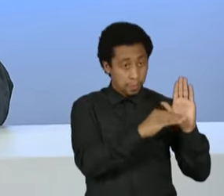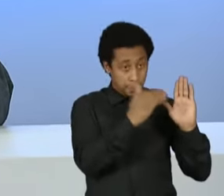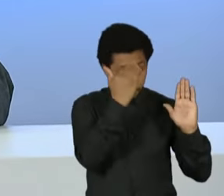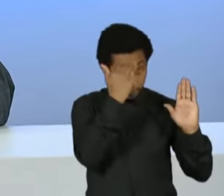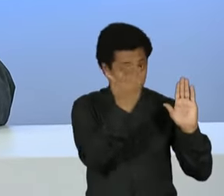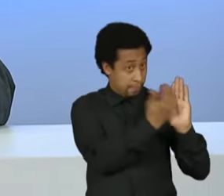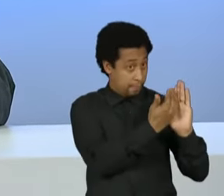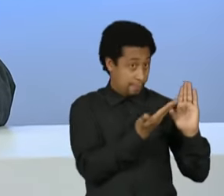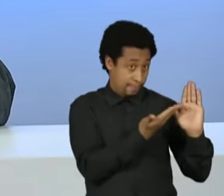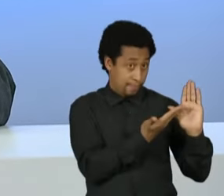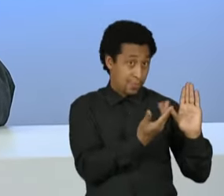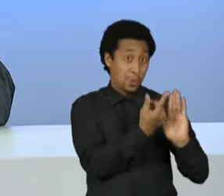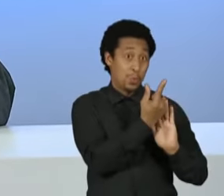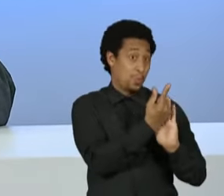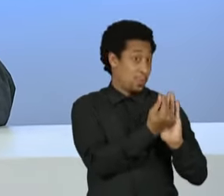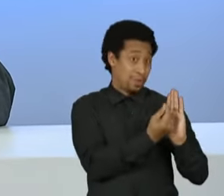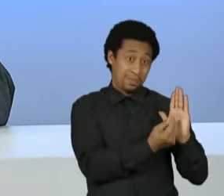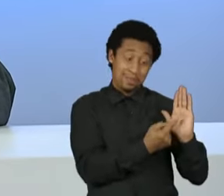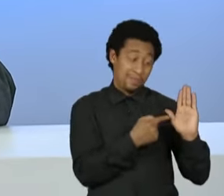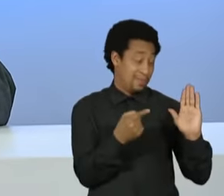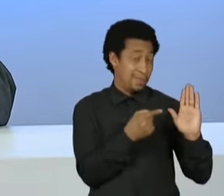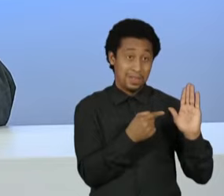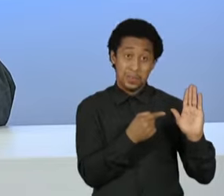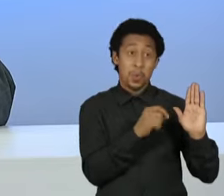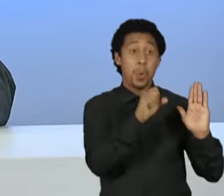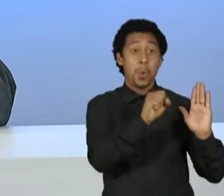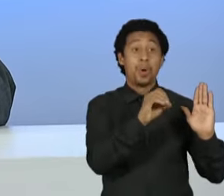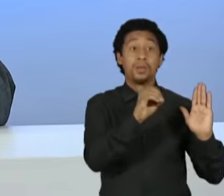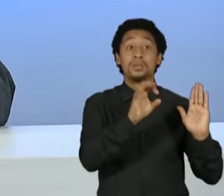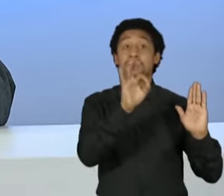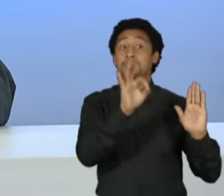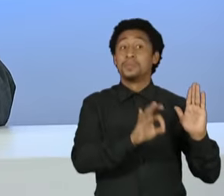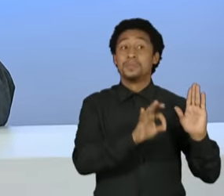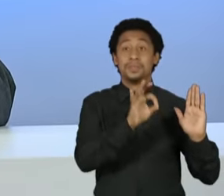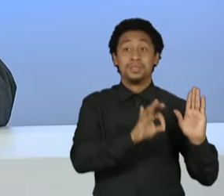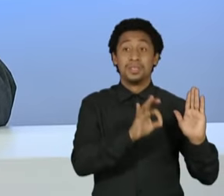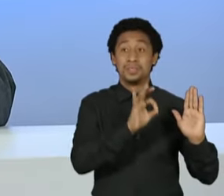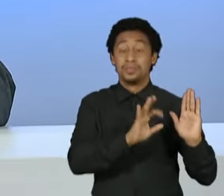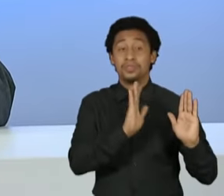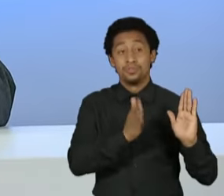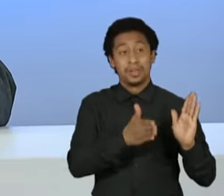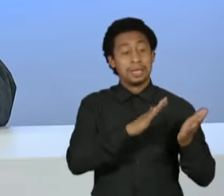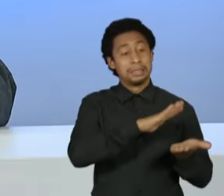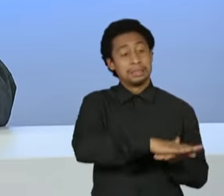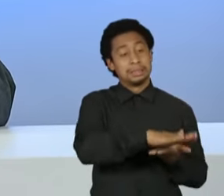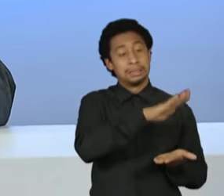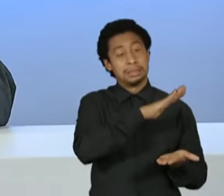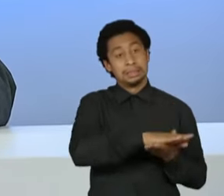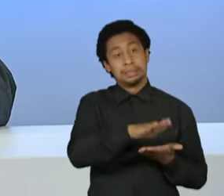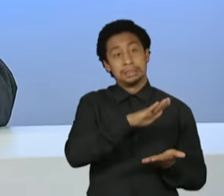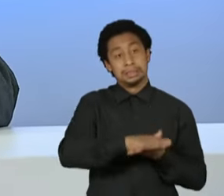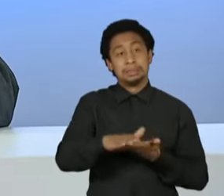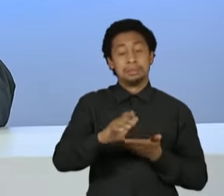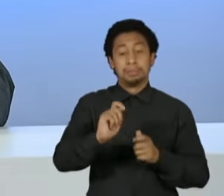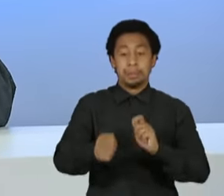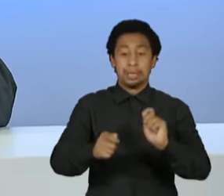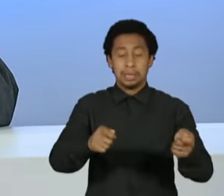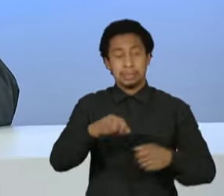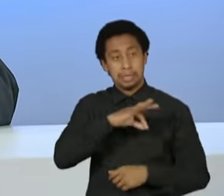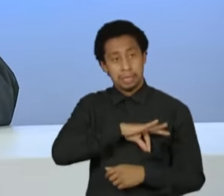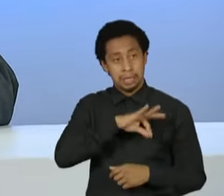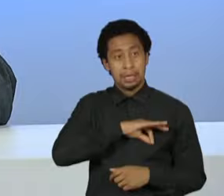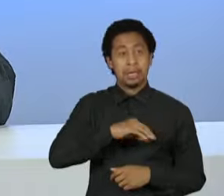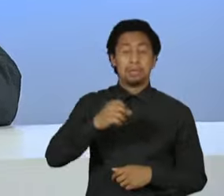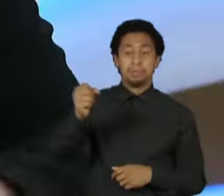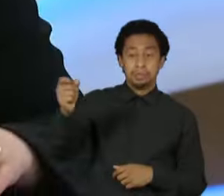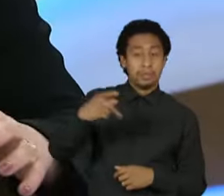orçamento está tomado, praticamente 80% do orçamento está comprometido com folha, com previdência. Onde a senhora vai abrir